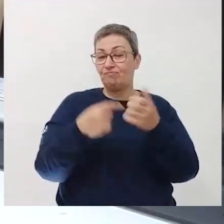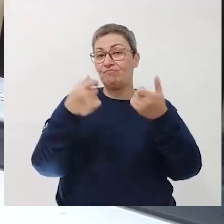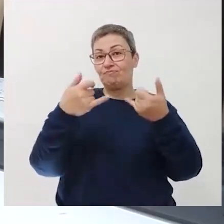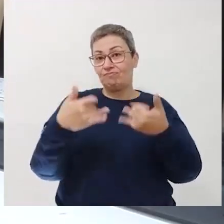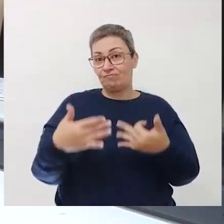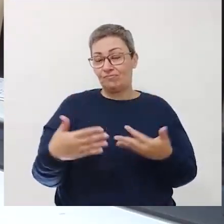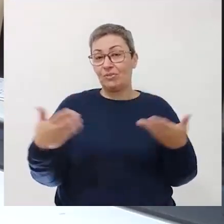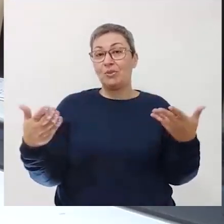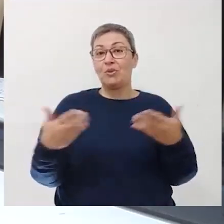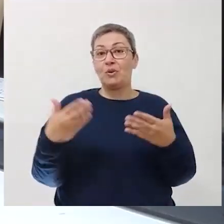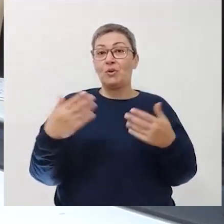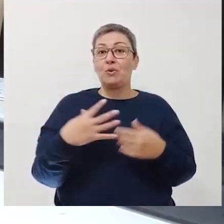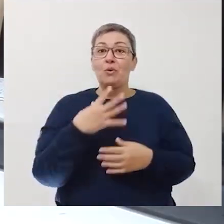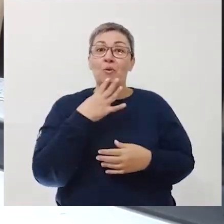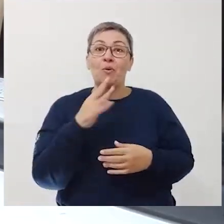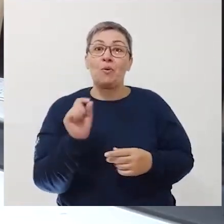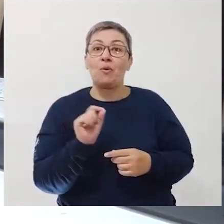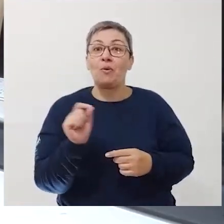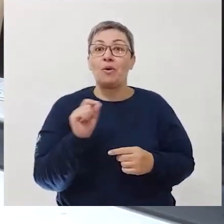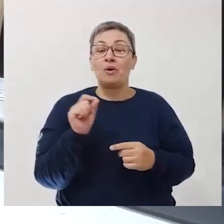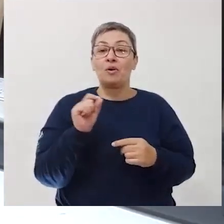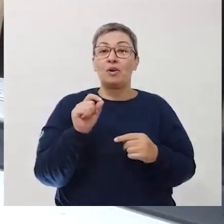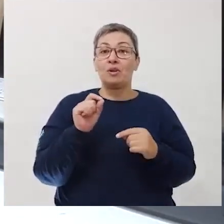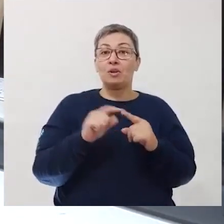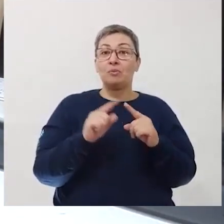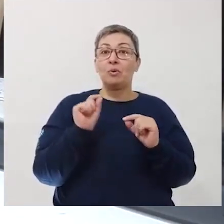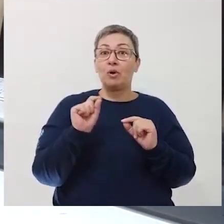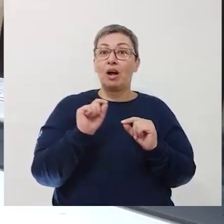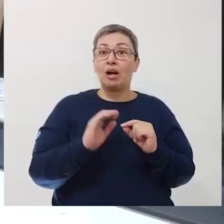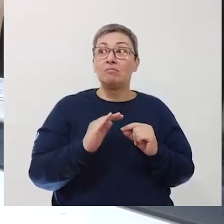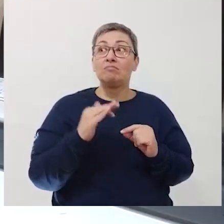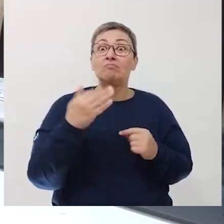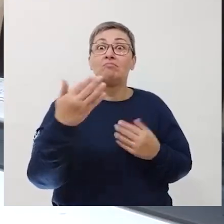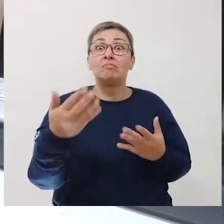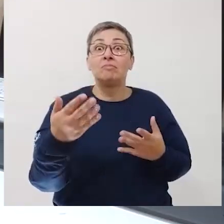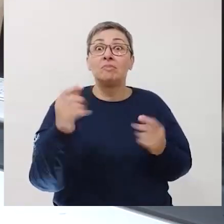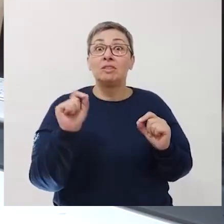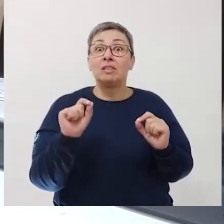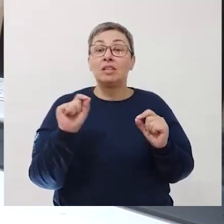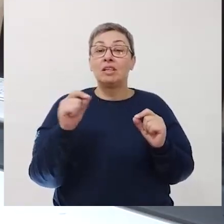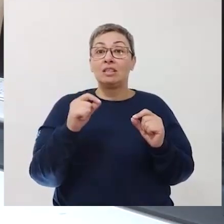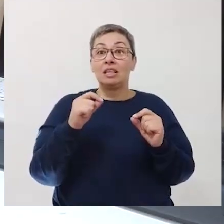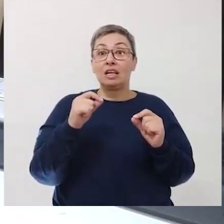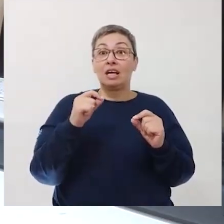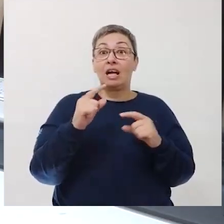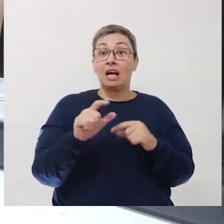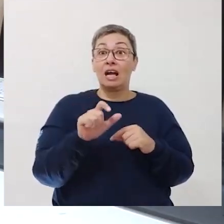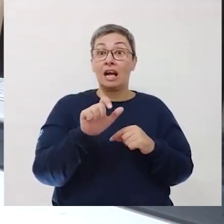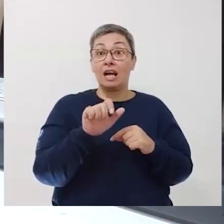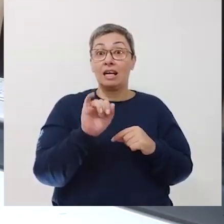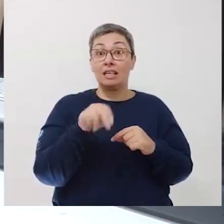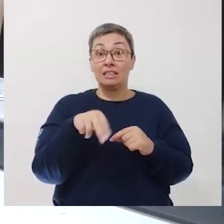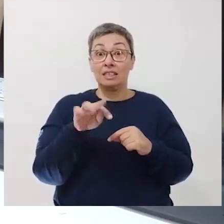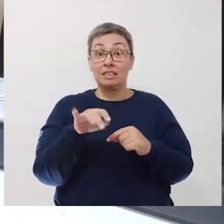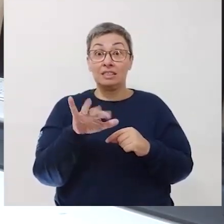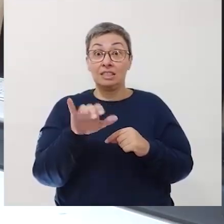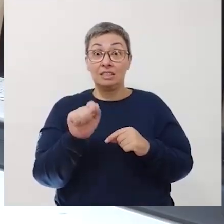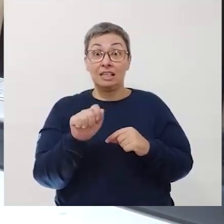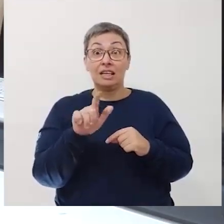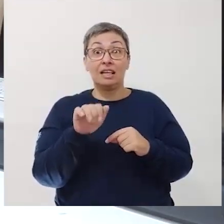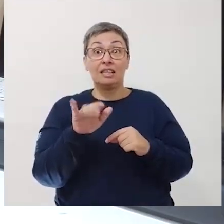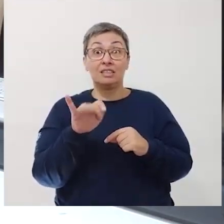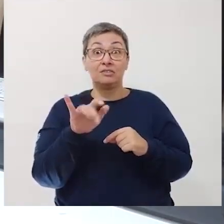fala do desconhecimento do alcance que pode chegar à inteligência artificial.